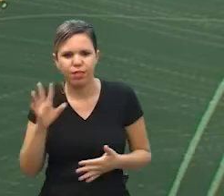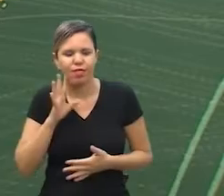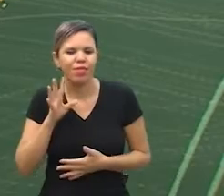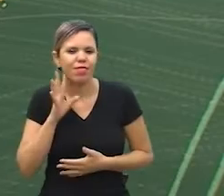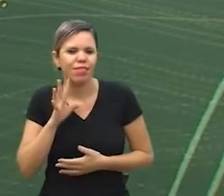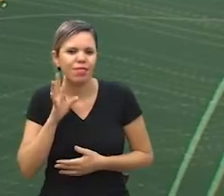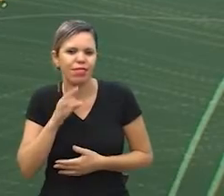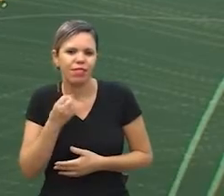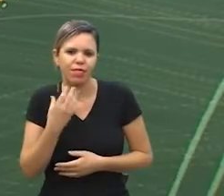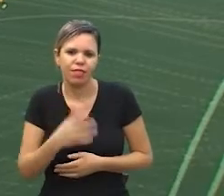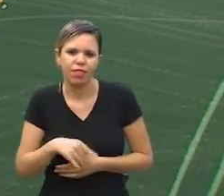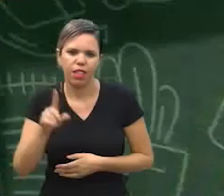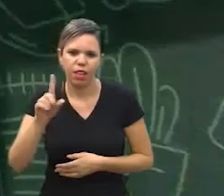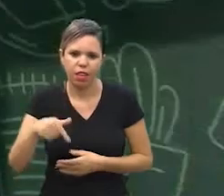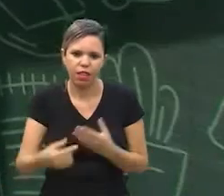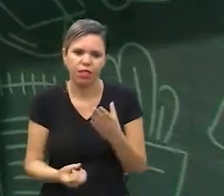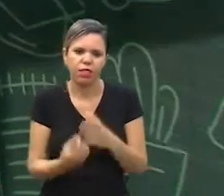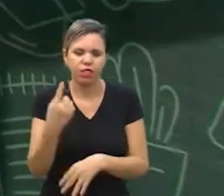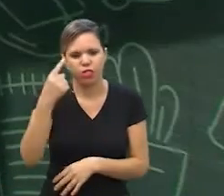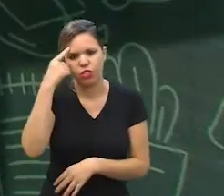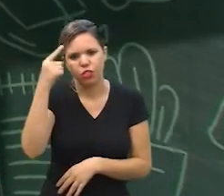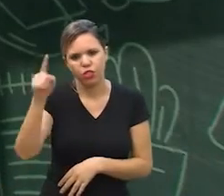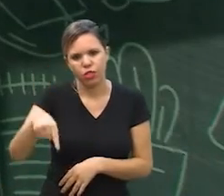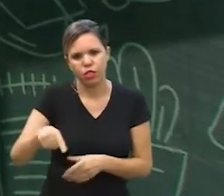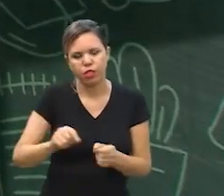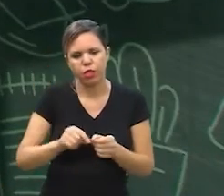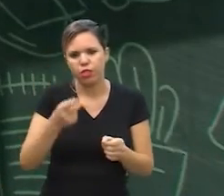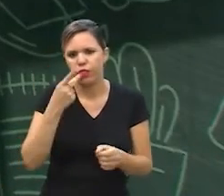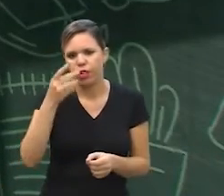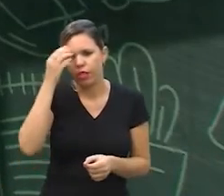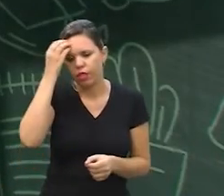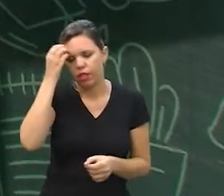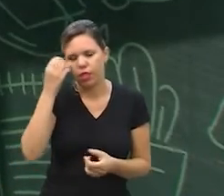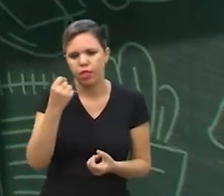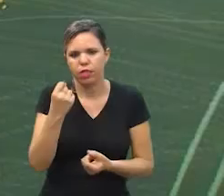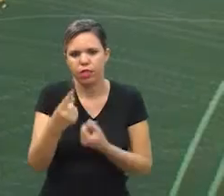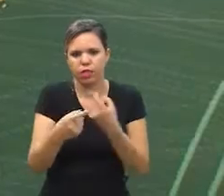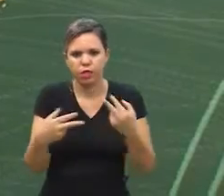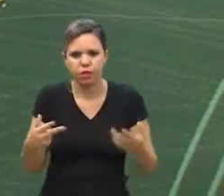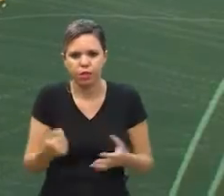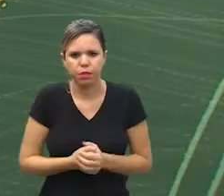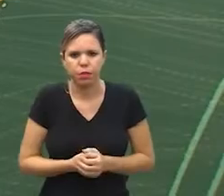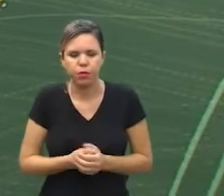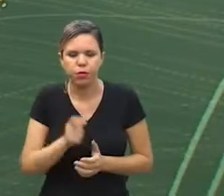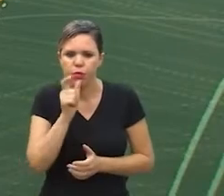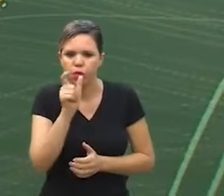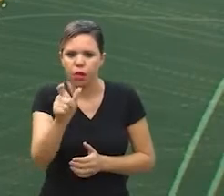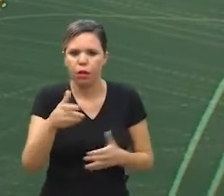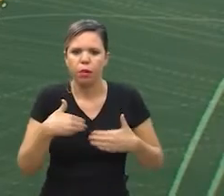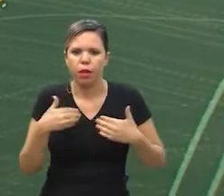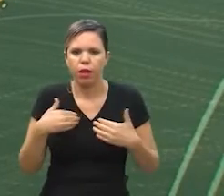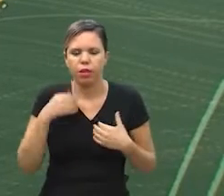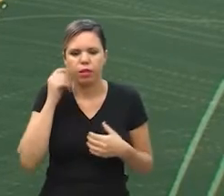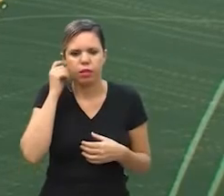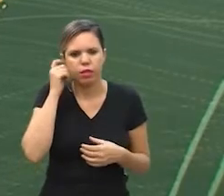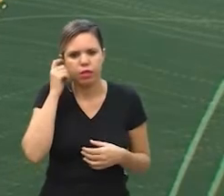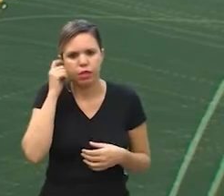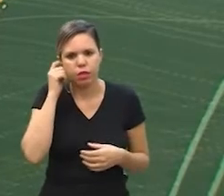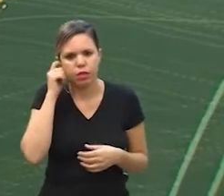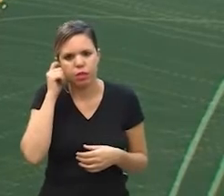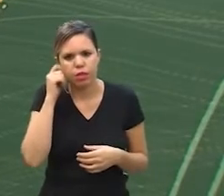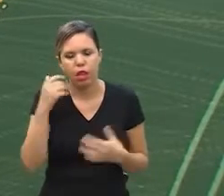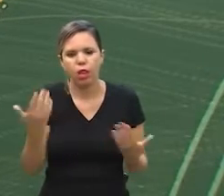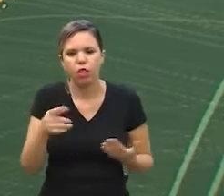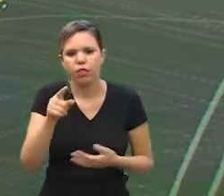bacana é assim que surgiu essa ideia que eu vi que você falou algumas vezes da palavra alegria no meio e tudo mais